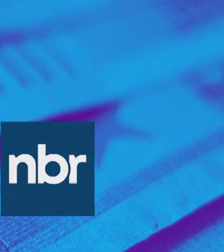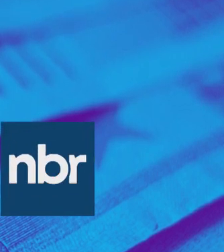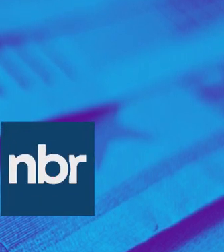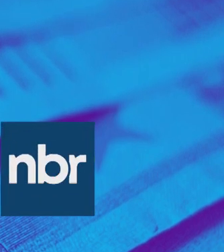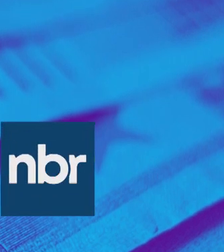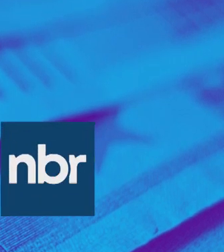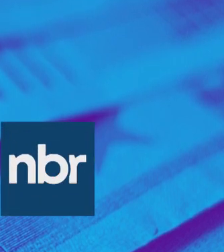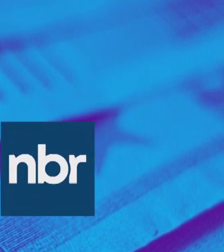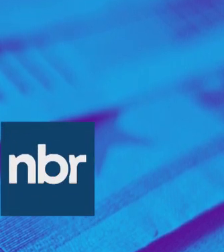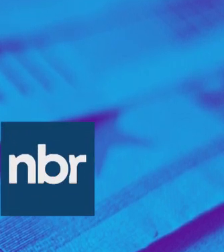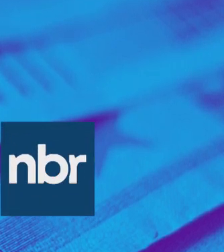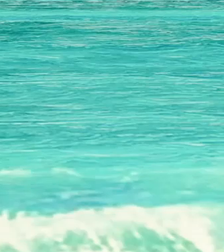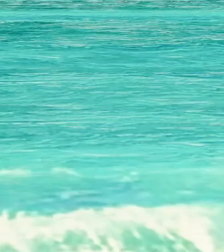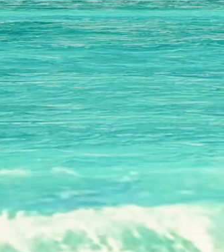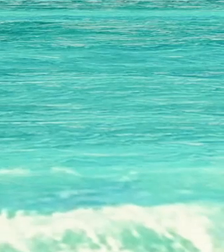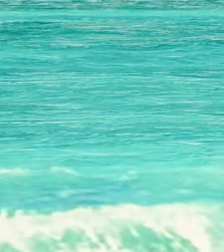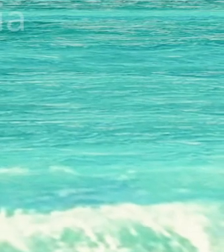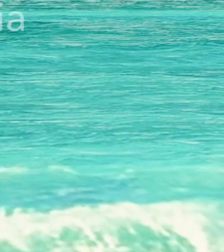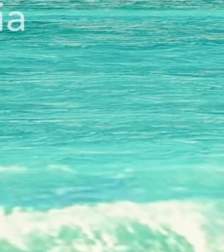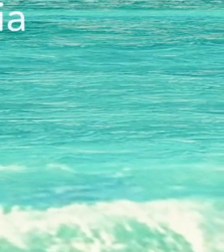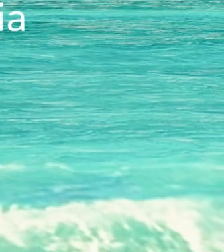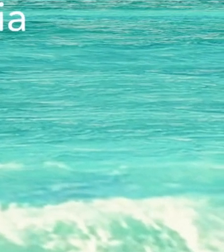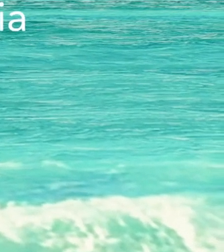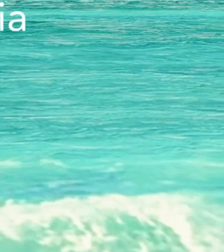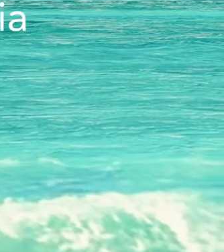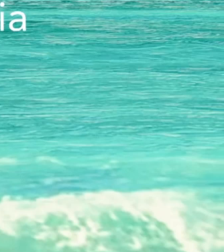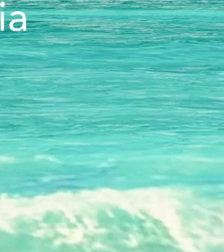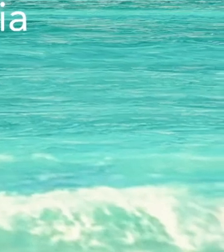E depois,